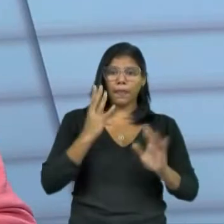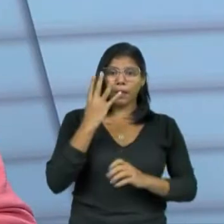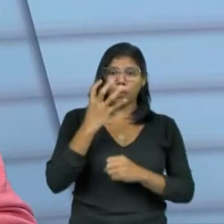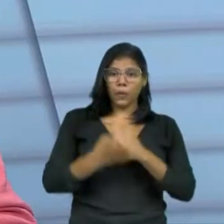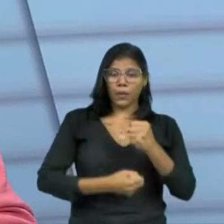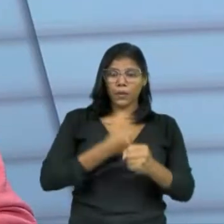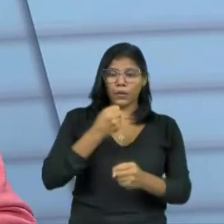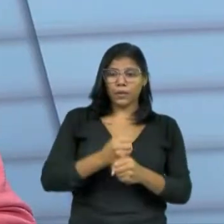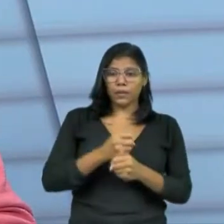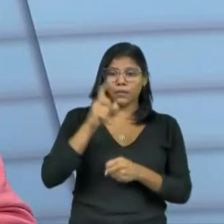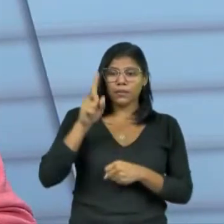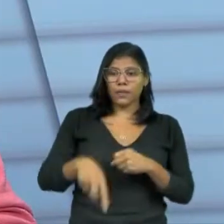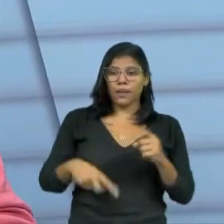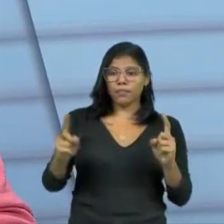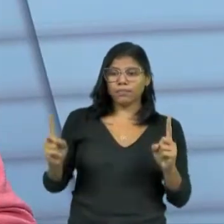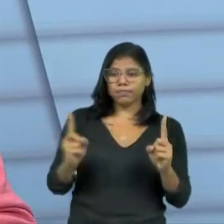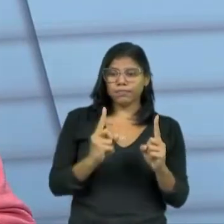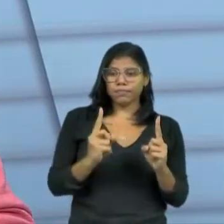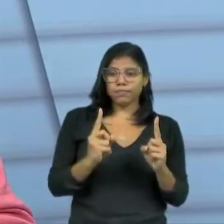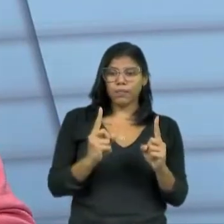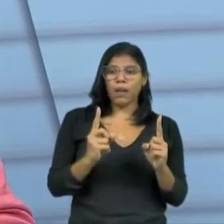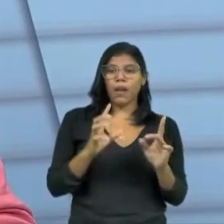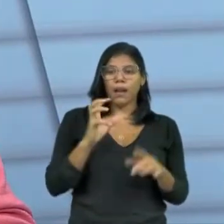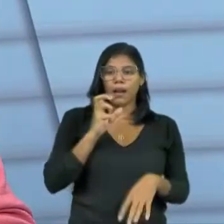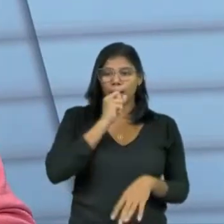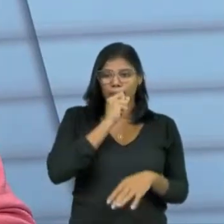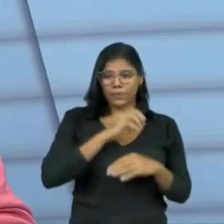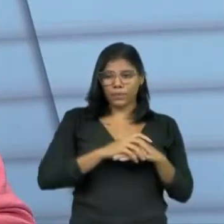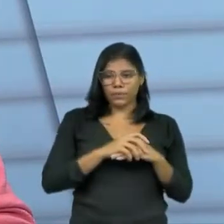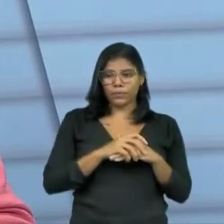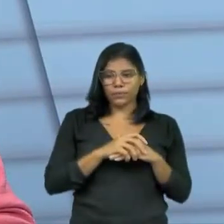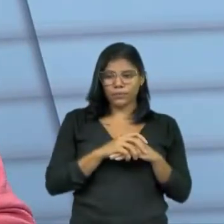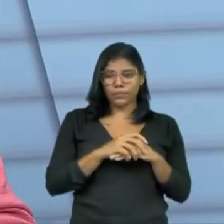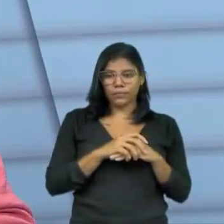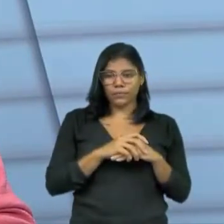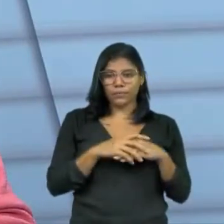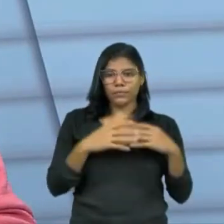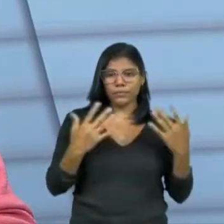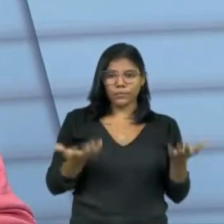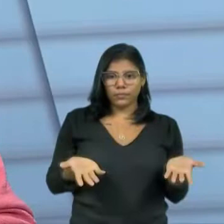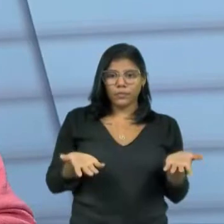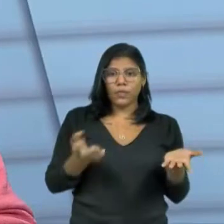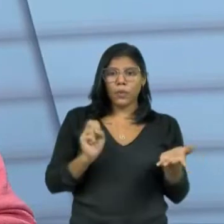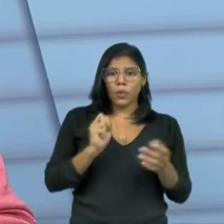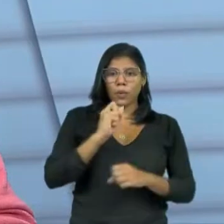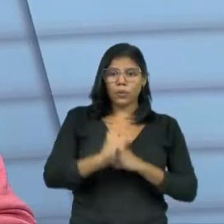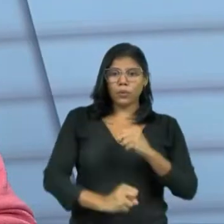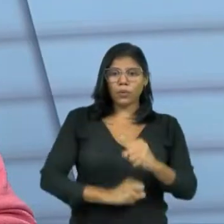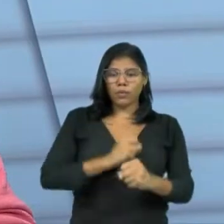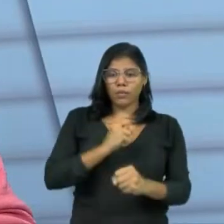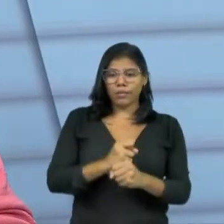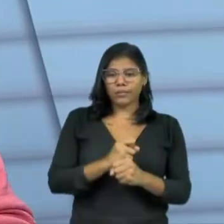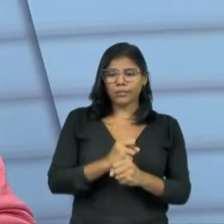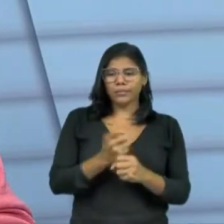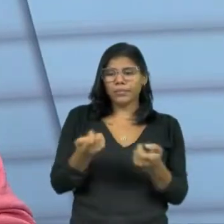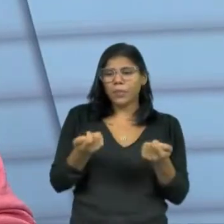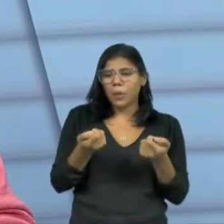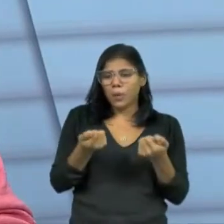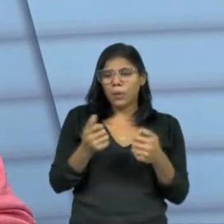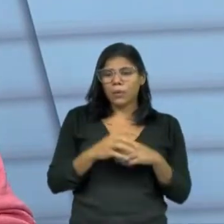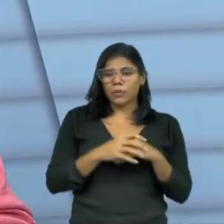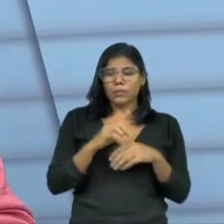muito curto para você implementar um projeto a nível federal. Verdade. Então, oito anos, mesmo assim, ainda é pouco. Nós temos